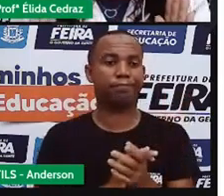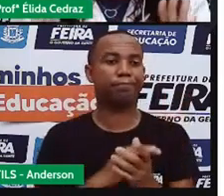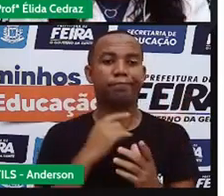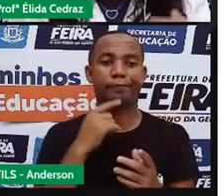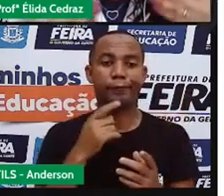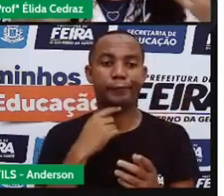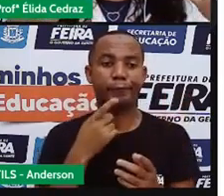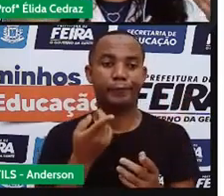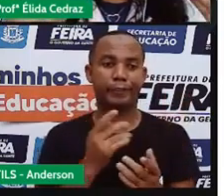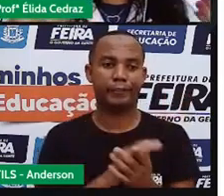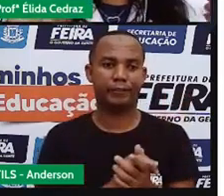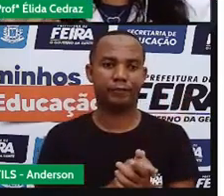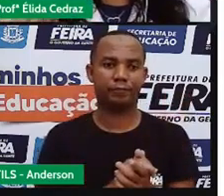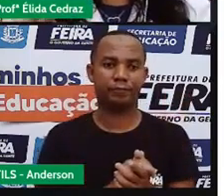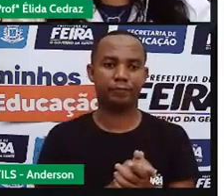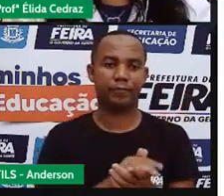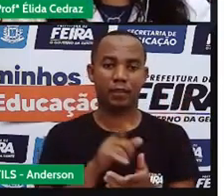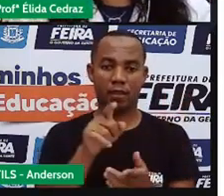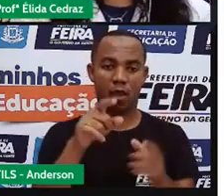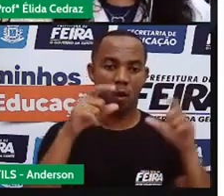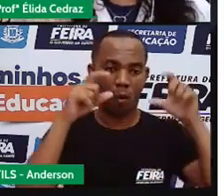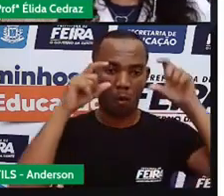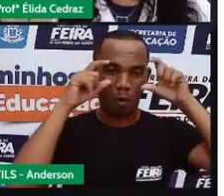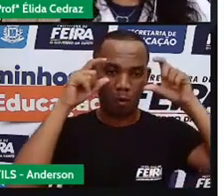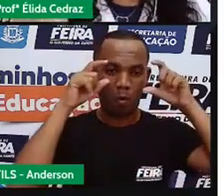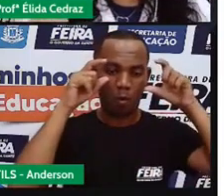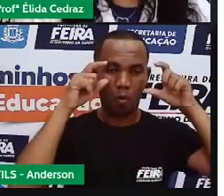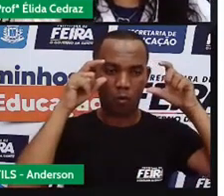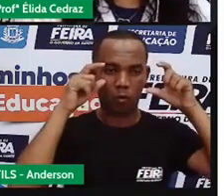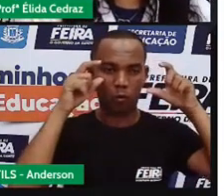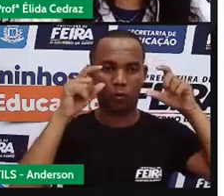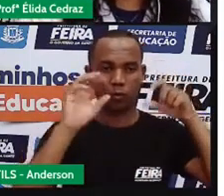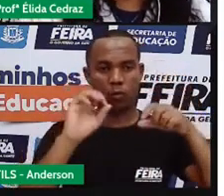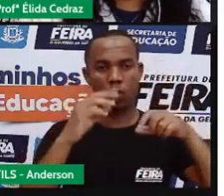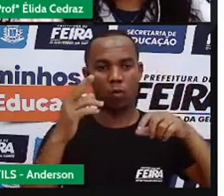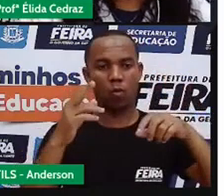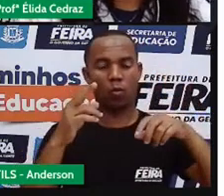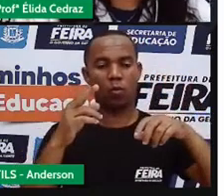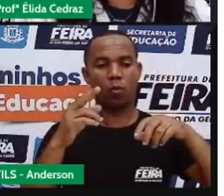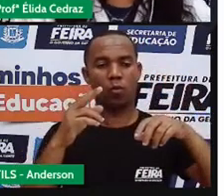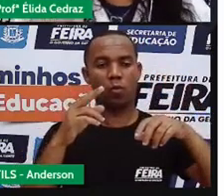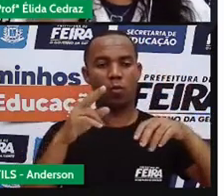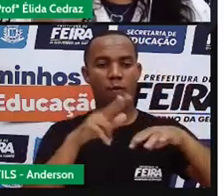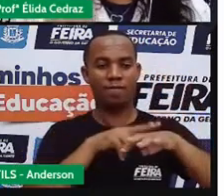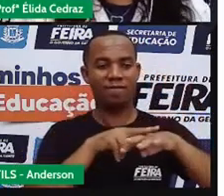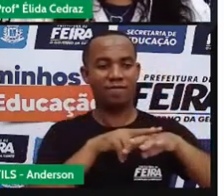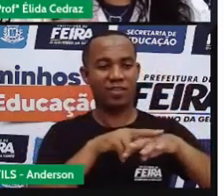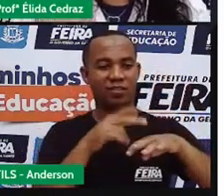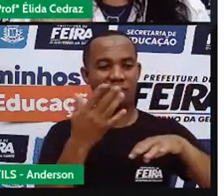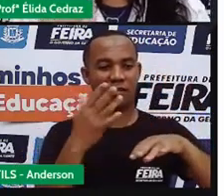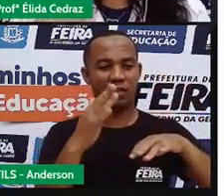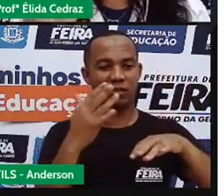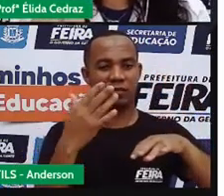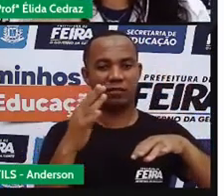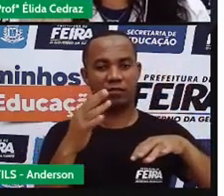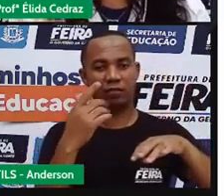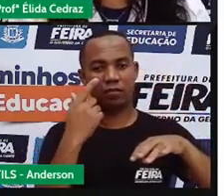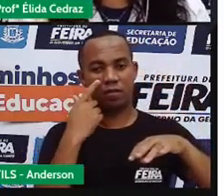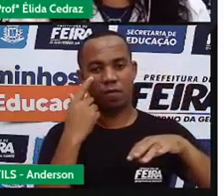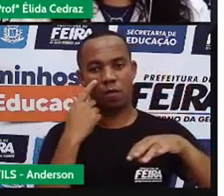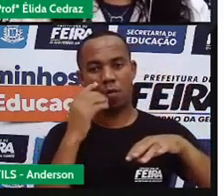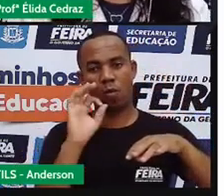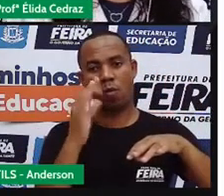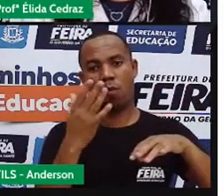permite. Já a lente do óculos. Seja de lente acrílica. Ou seja, de lente de